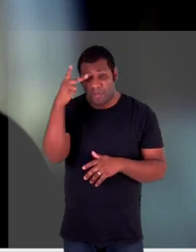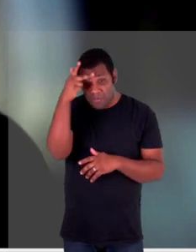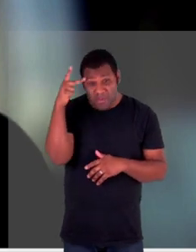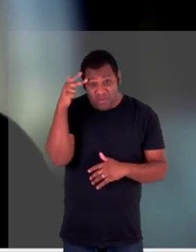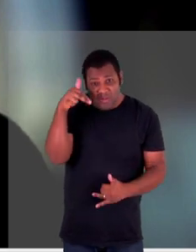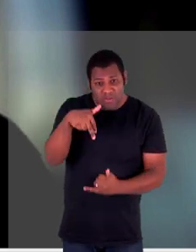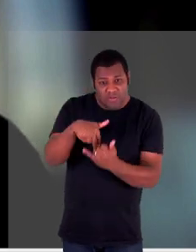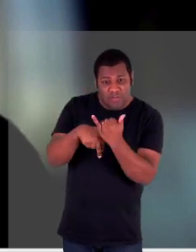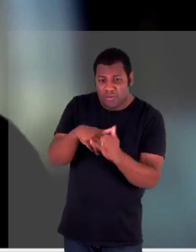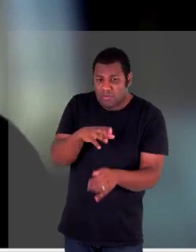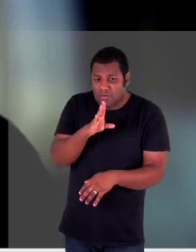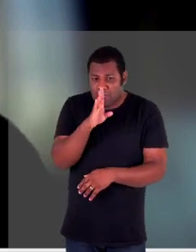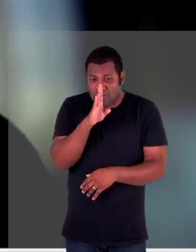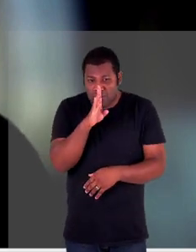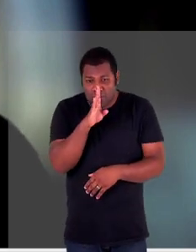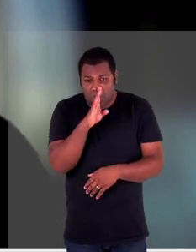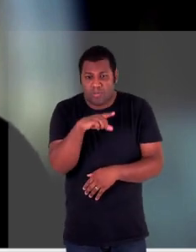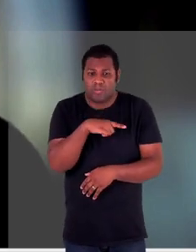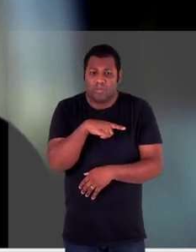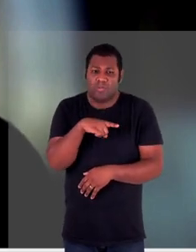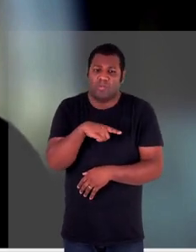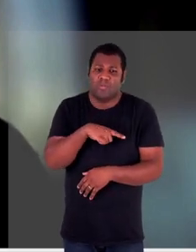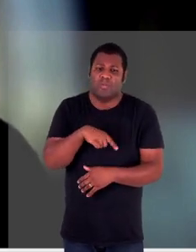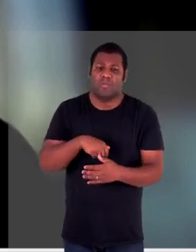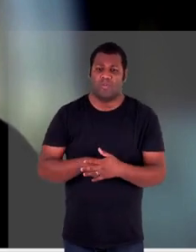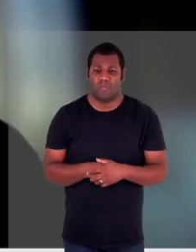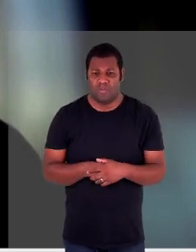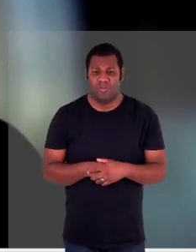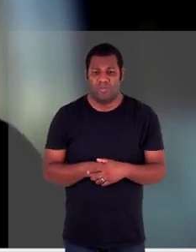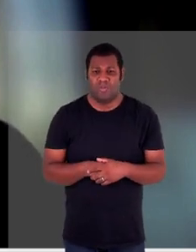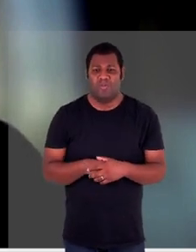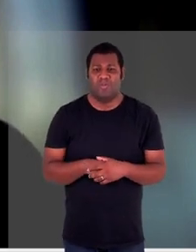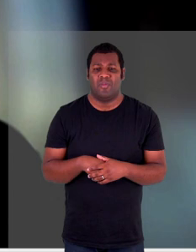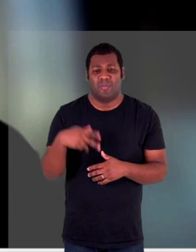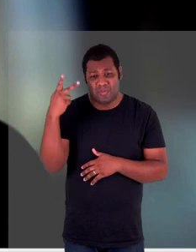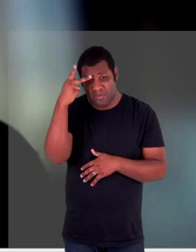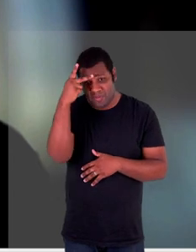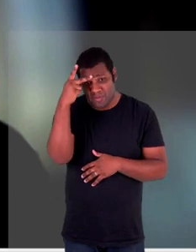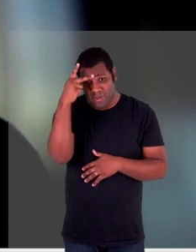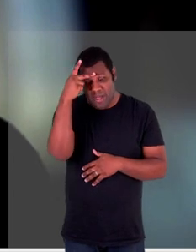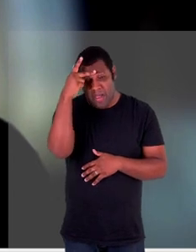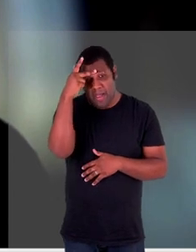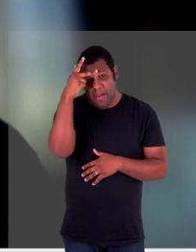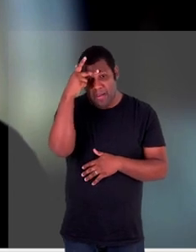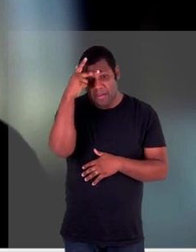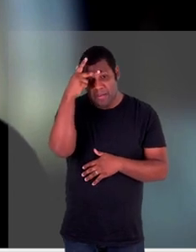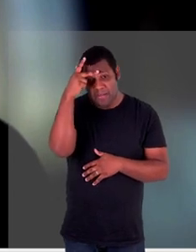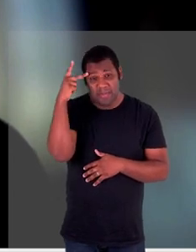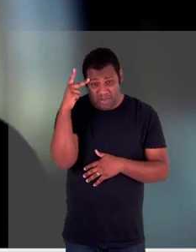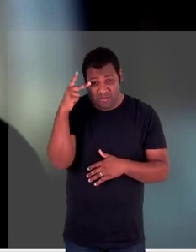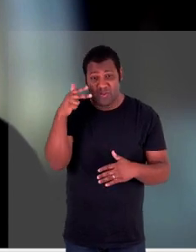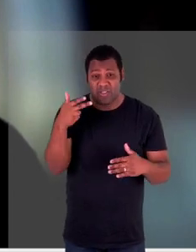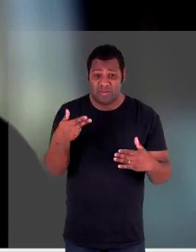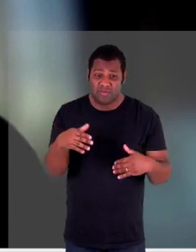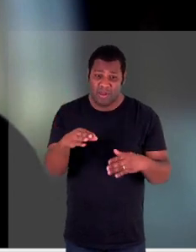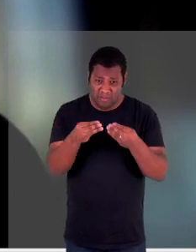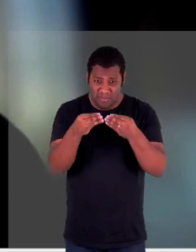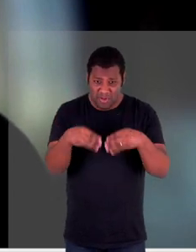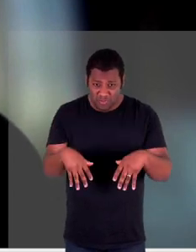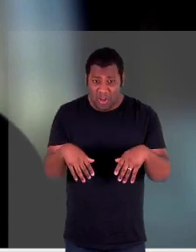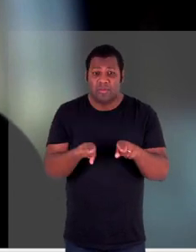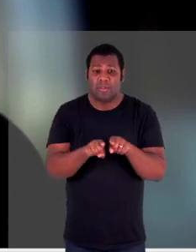silenciosas que ali englobam o ecossistema a natureza os animais tendo em junho por exemplo